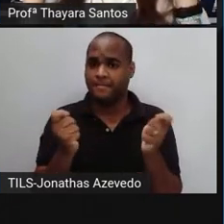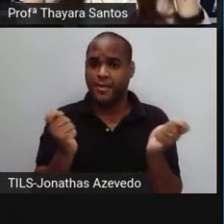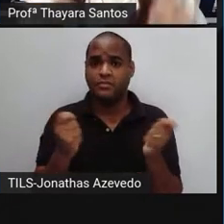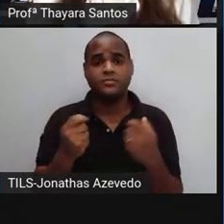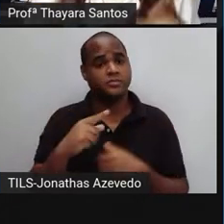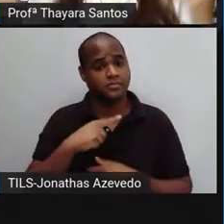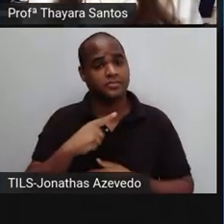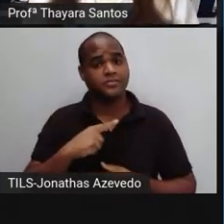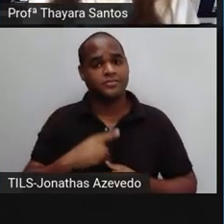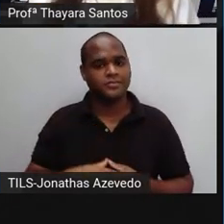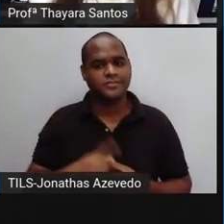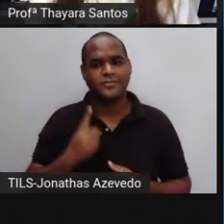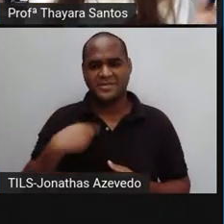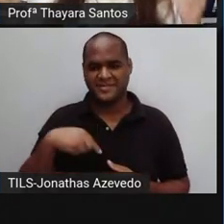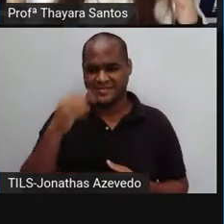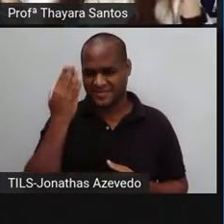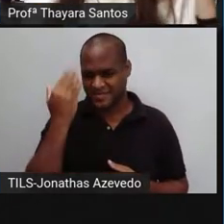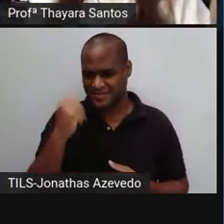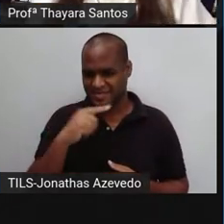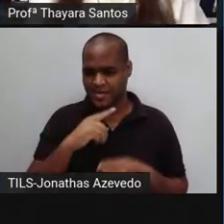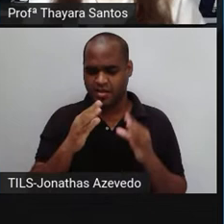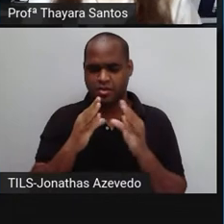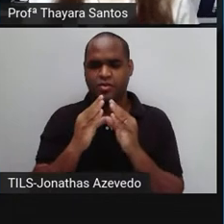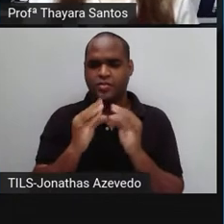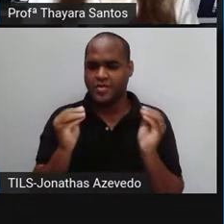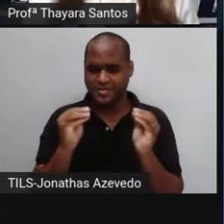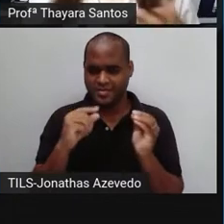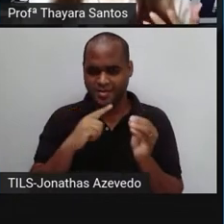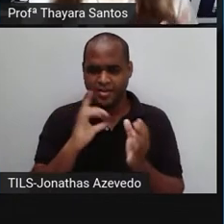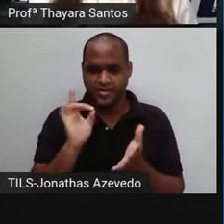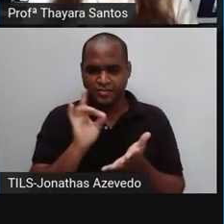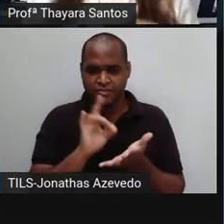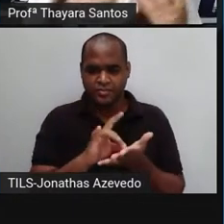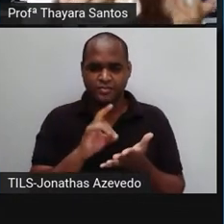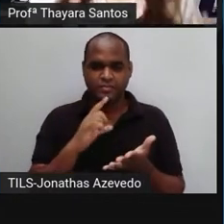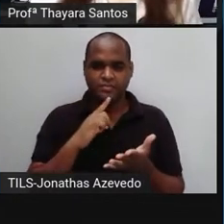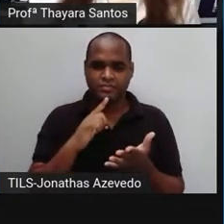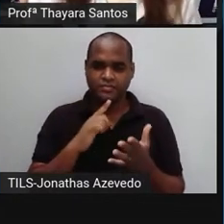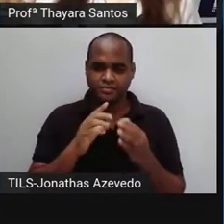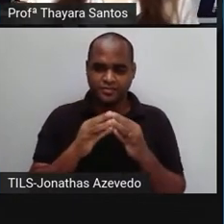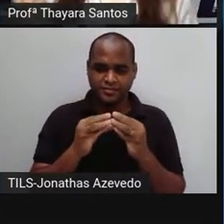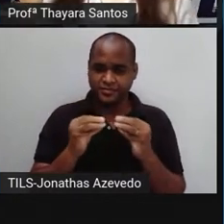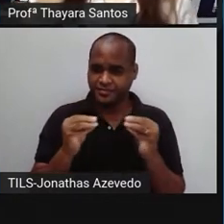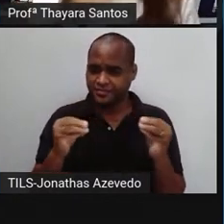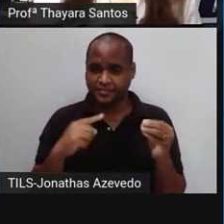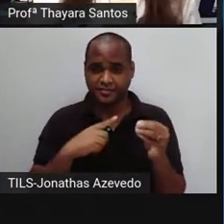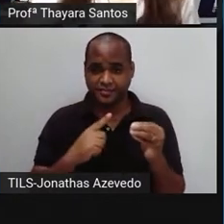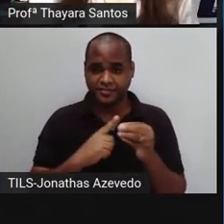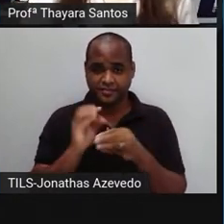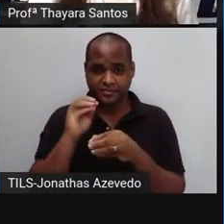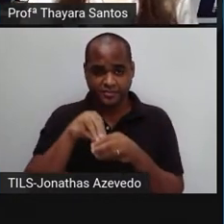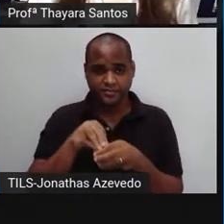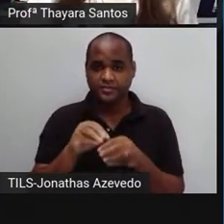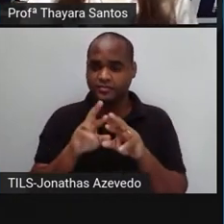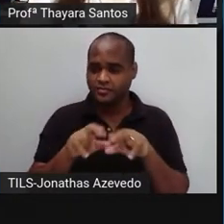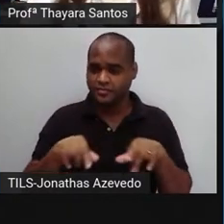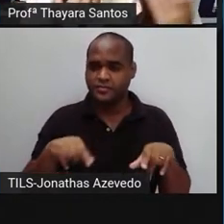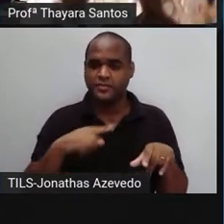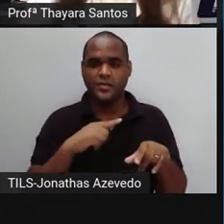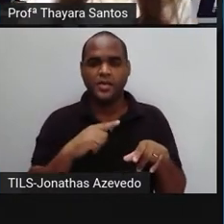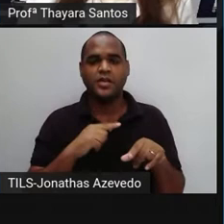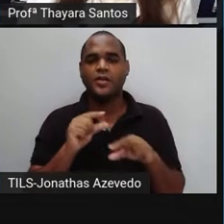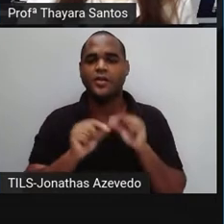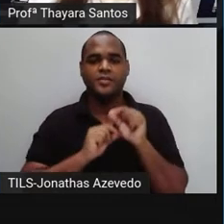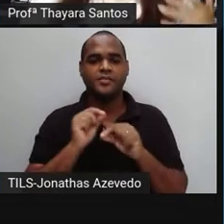ele suma. Só que a gente sabe que não sumiu assim, né? Eles foram degradados. Os nutrientes que podiam estar presentes ali